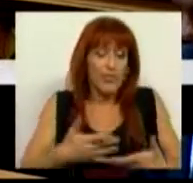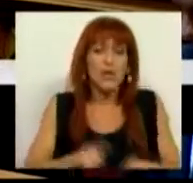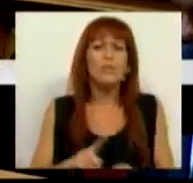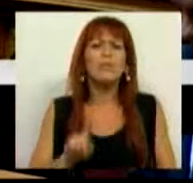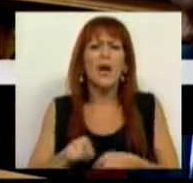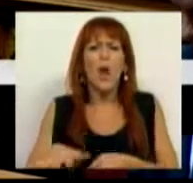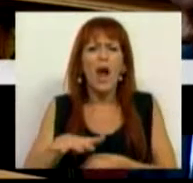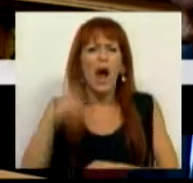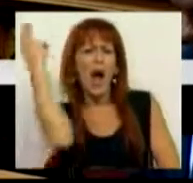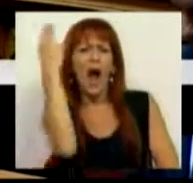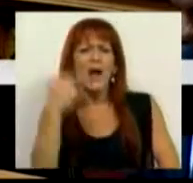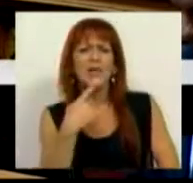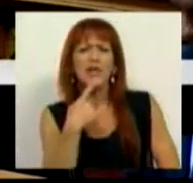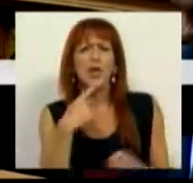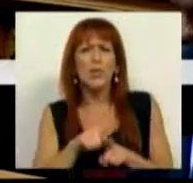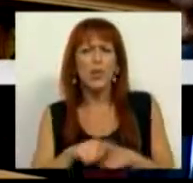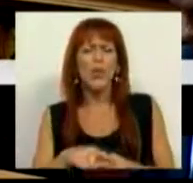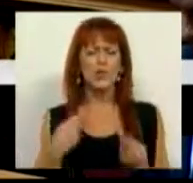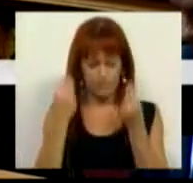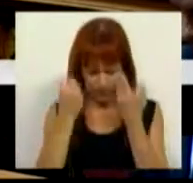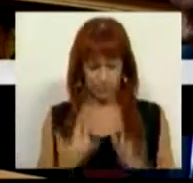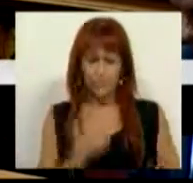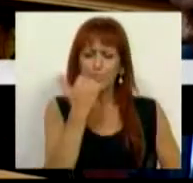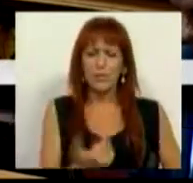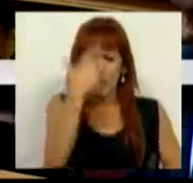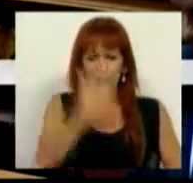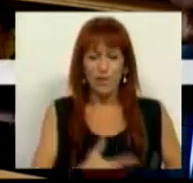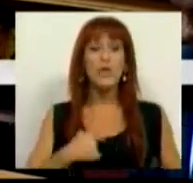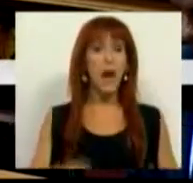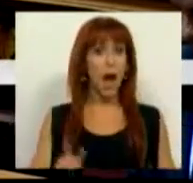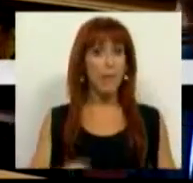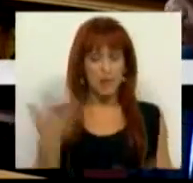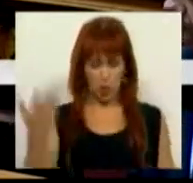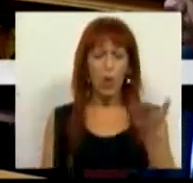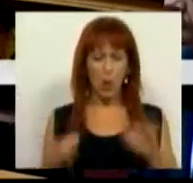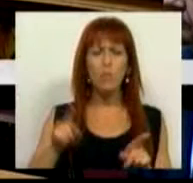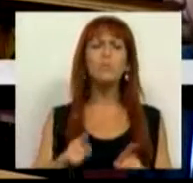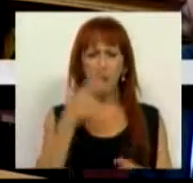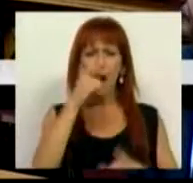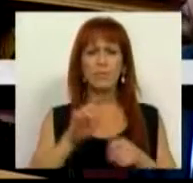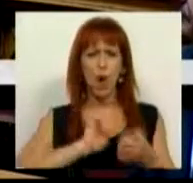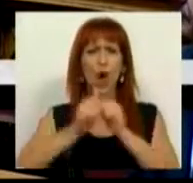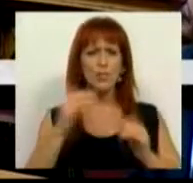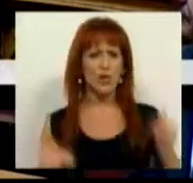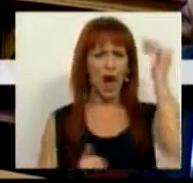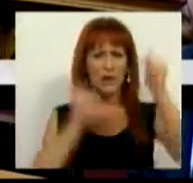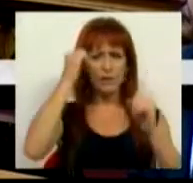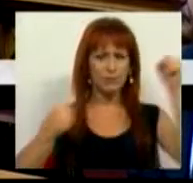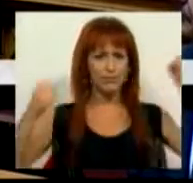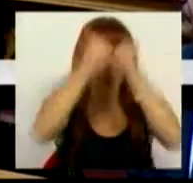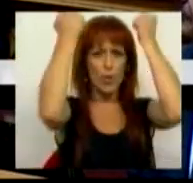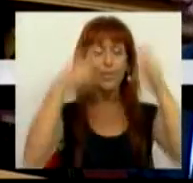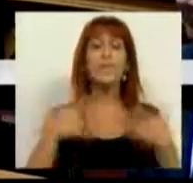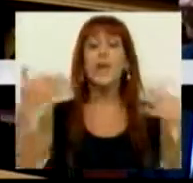constitui uma arte que exige grande destreza física e nesse sentido é absolutamente comparável ao desporto de alta competição.